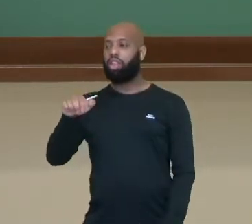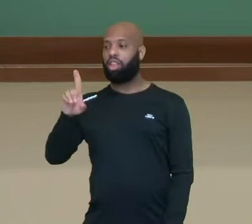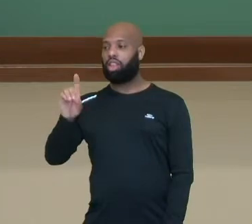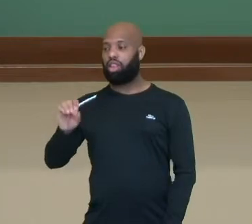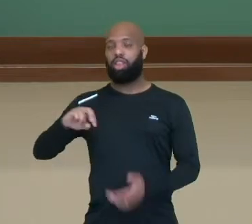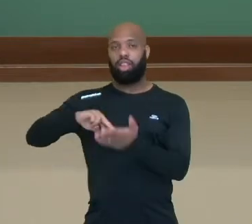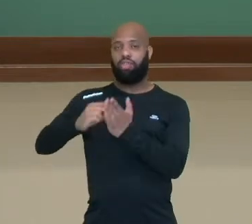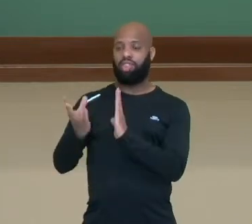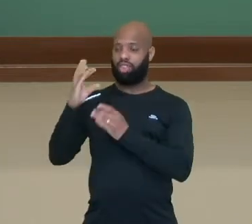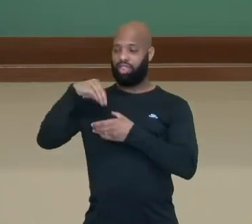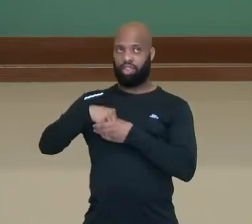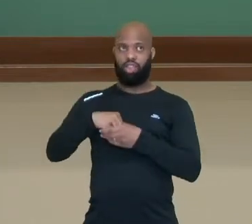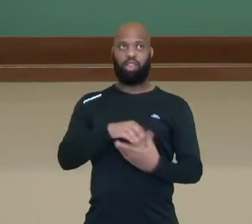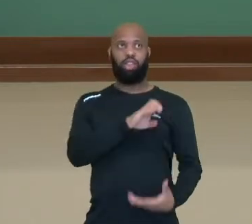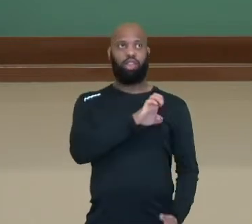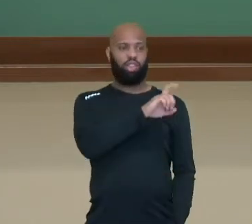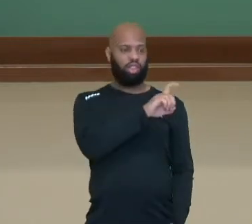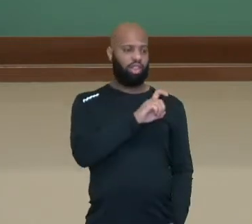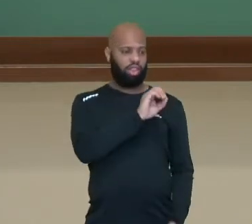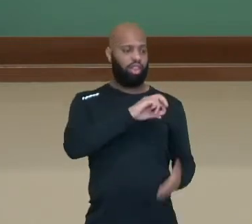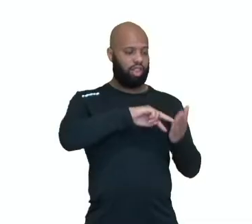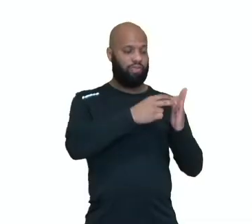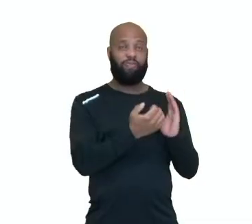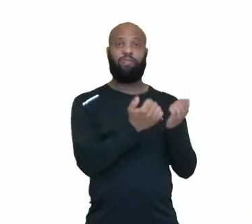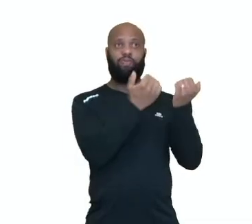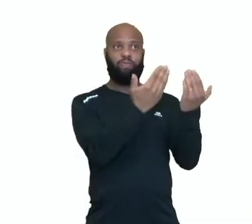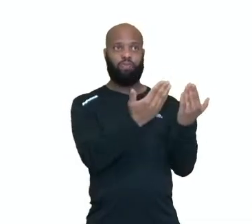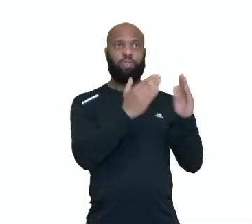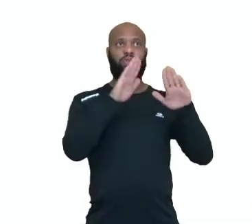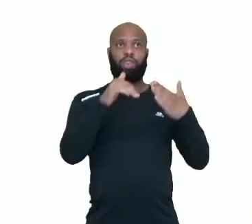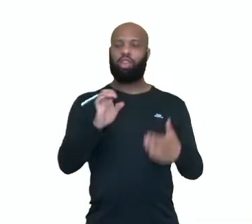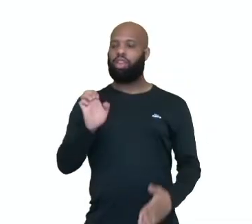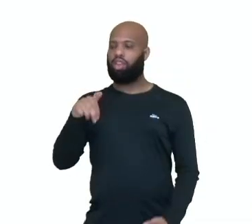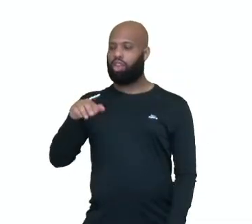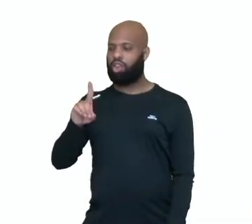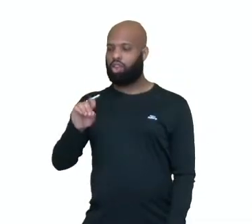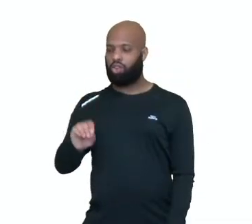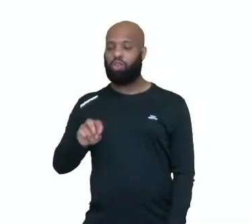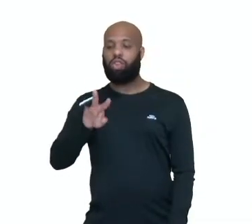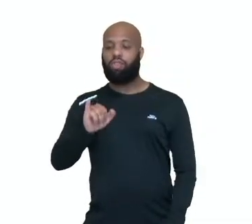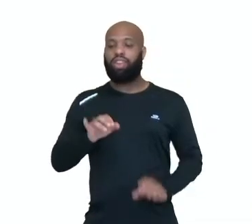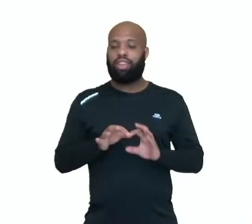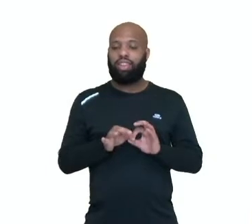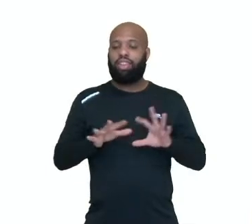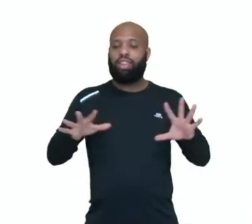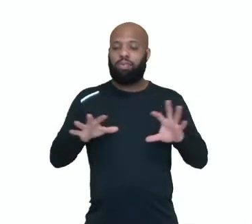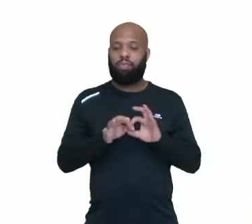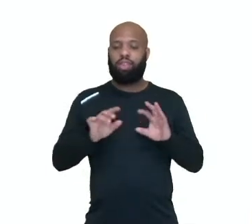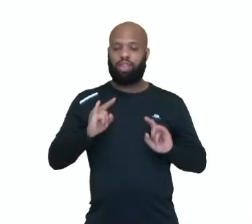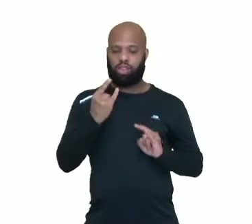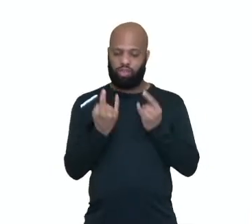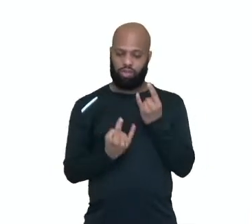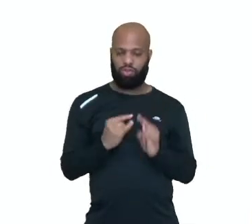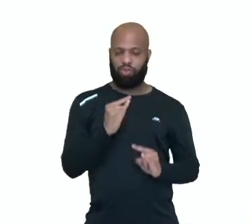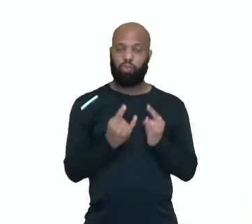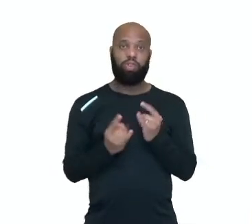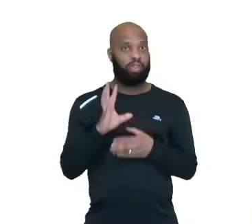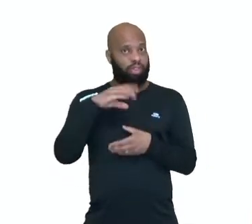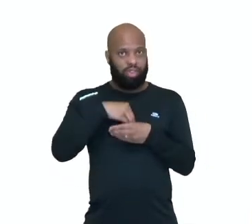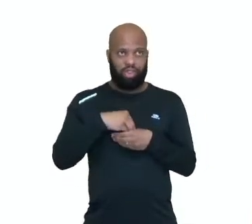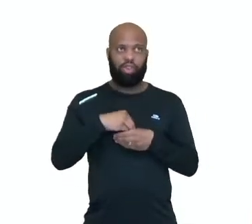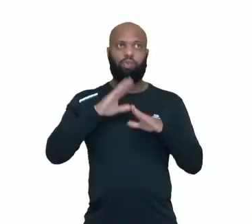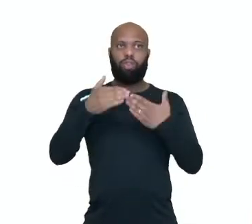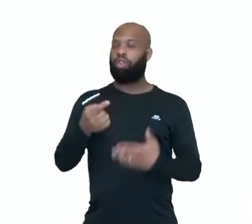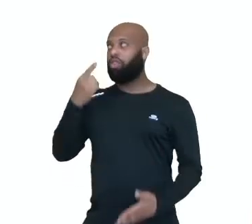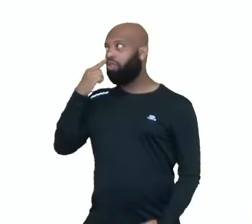fora. Então quer dizer que endo, glândulas endócrinas, elas vão liberar, secretar esse hormônio, né? Por dentro. Então como